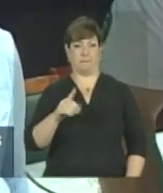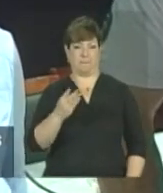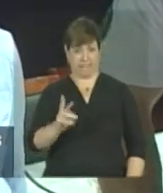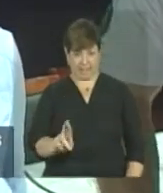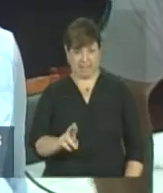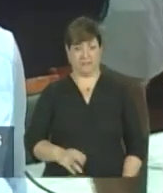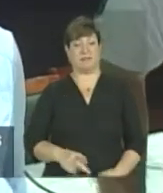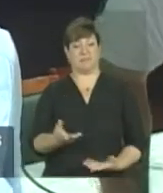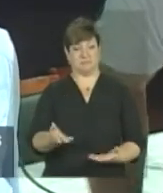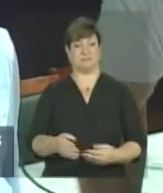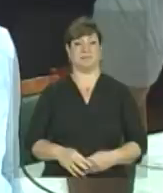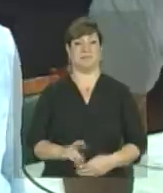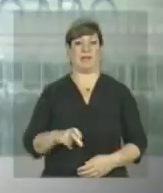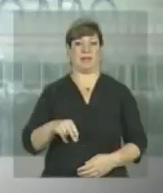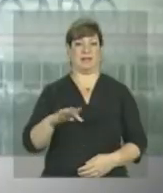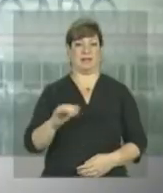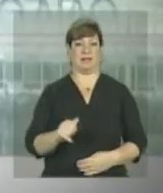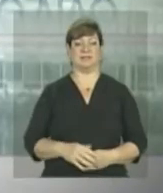.br Renata.